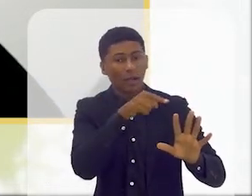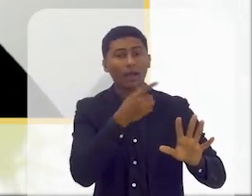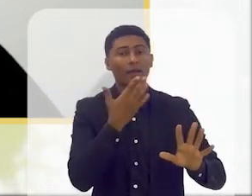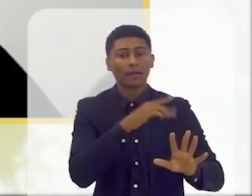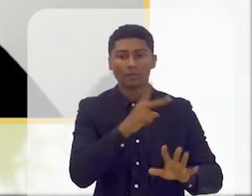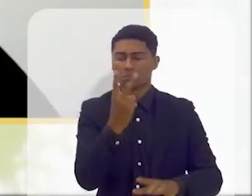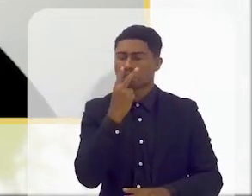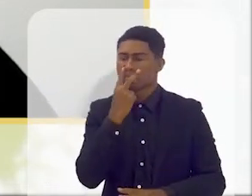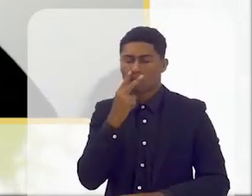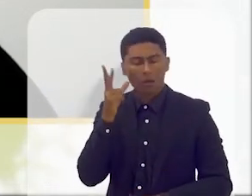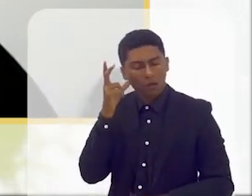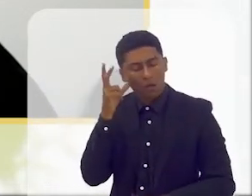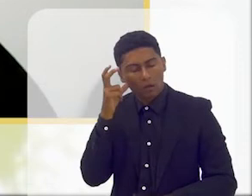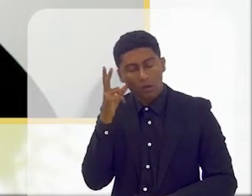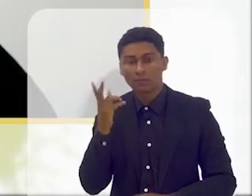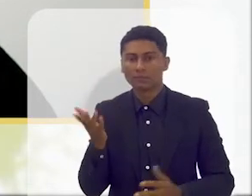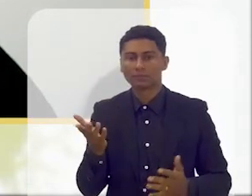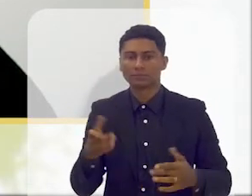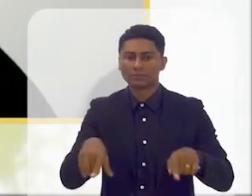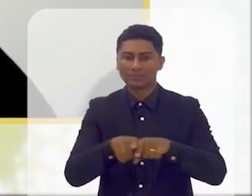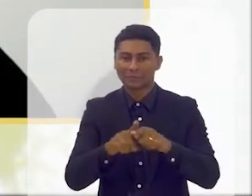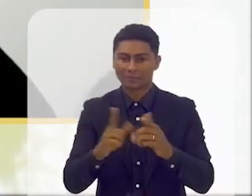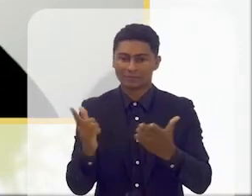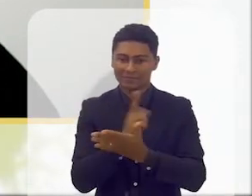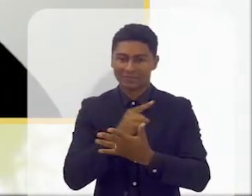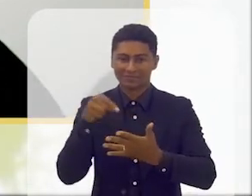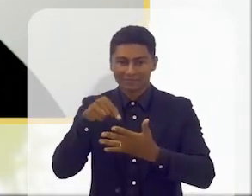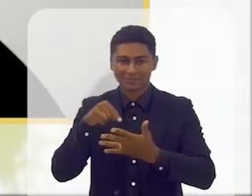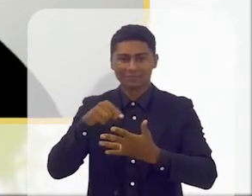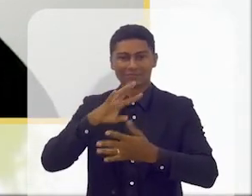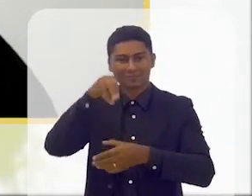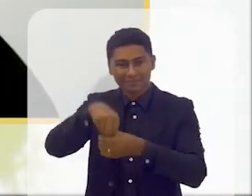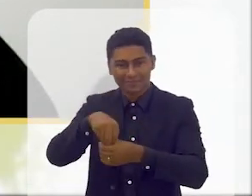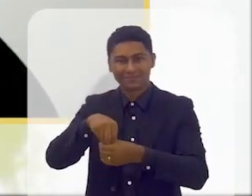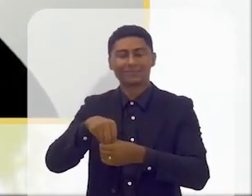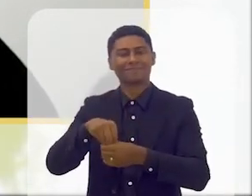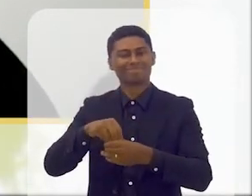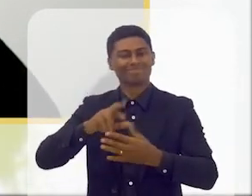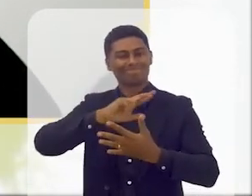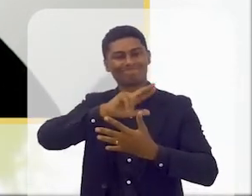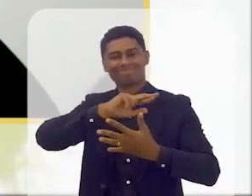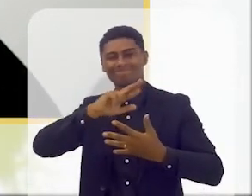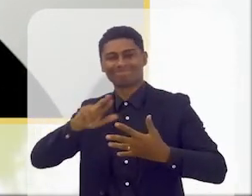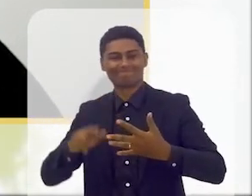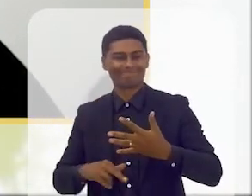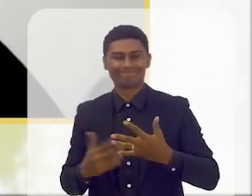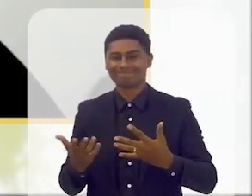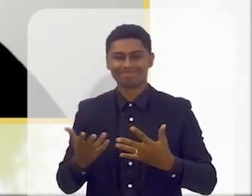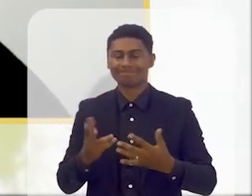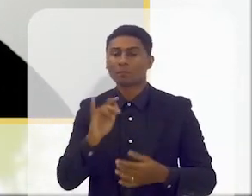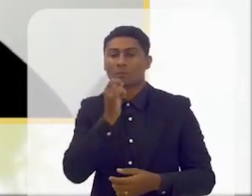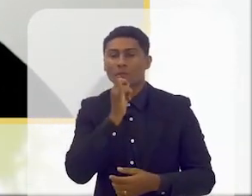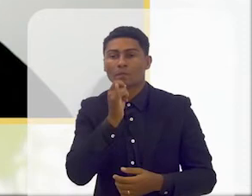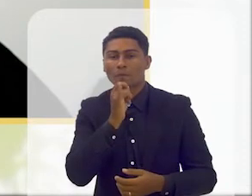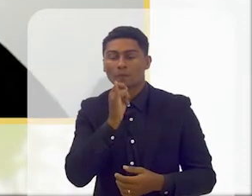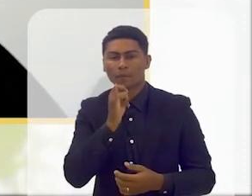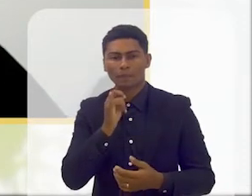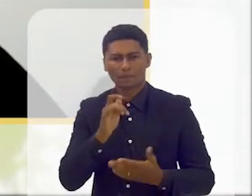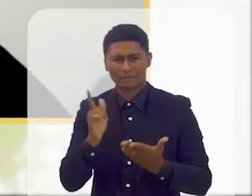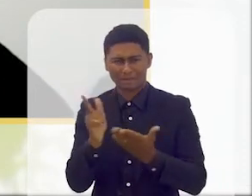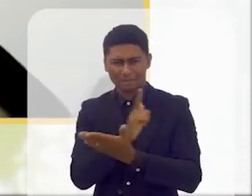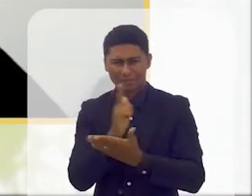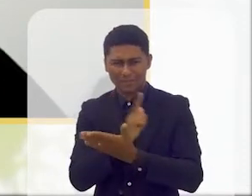esse livro estar construído de uma maneira diferente. O que é isto de maneira diferente? O livro, por exemplo, em vez de ter uma